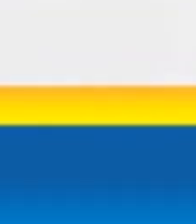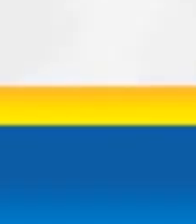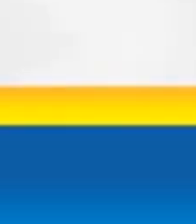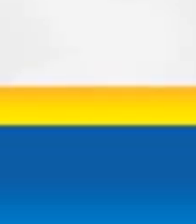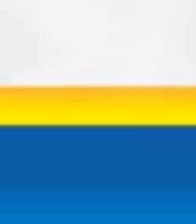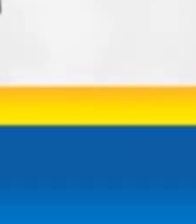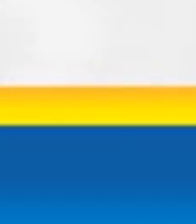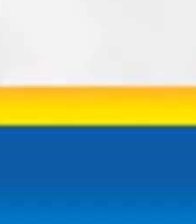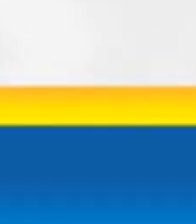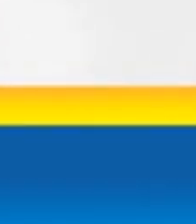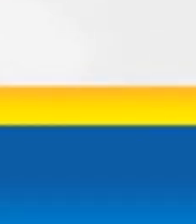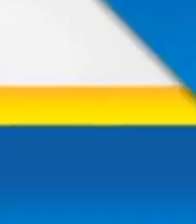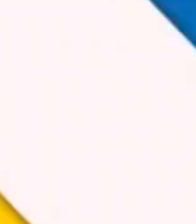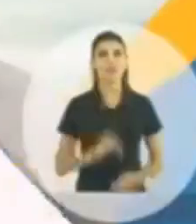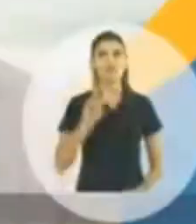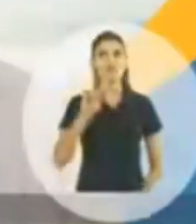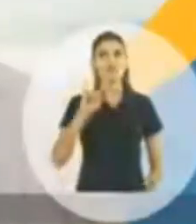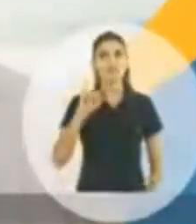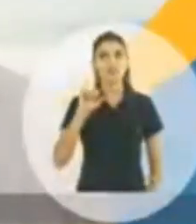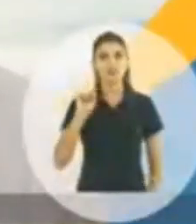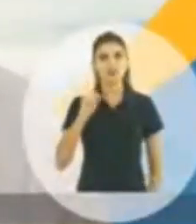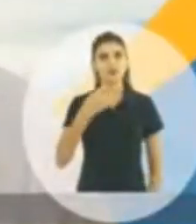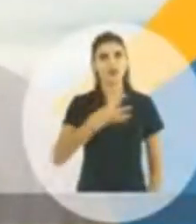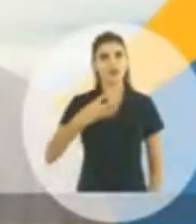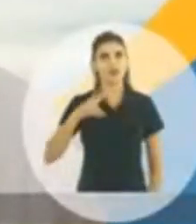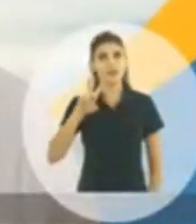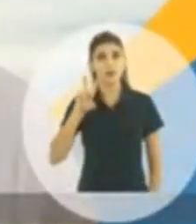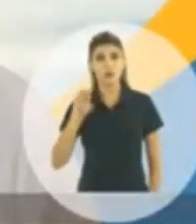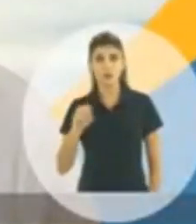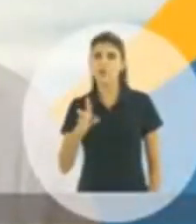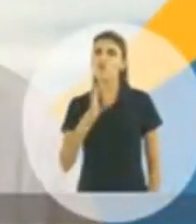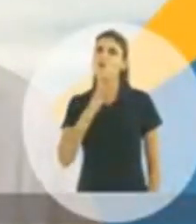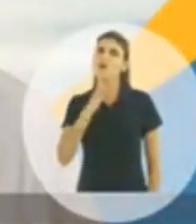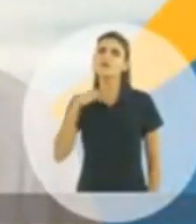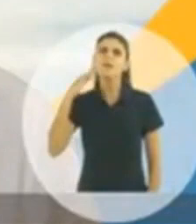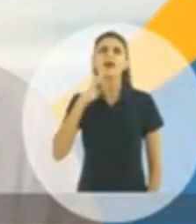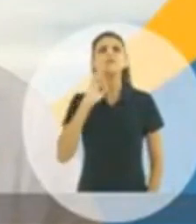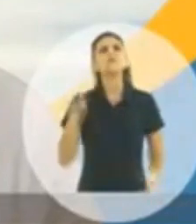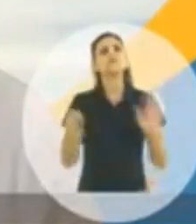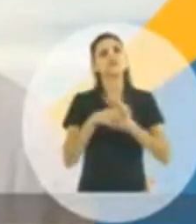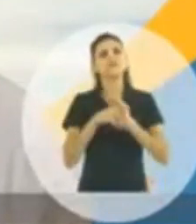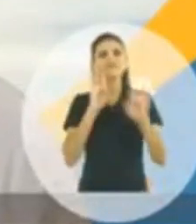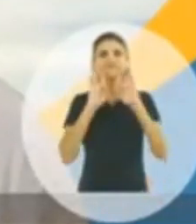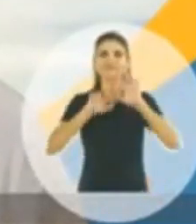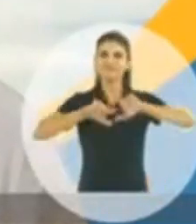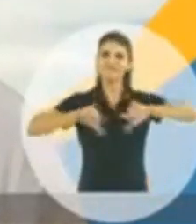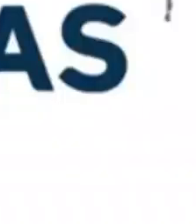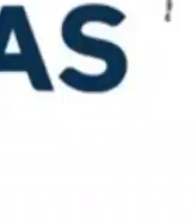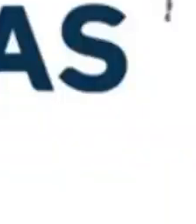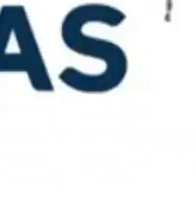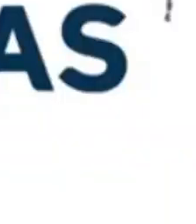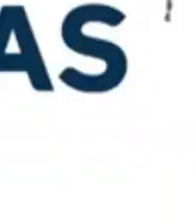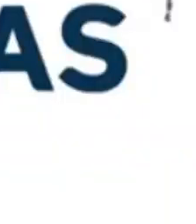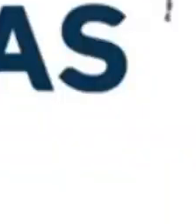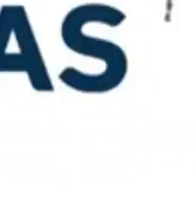Venha com o PRP. Vinícius para federal, 4450. Me conheça mais nas redes sociais.